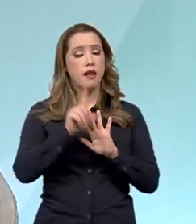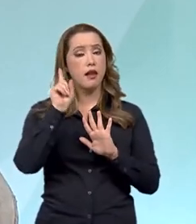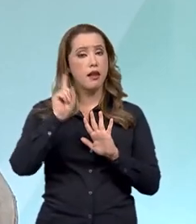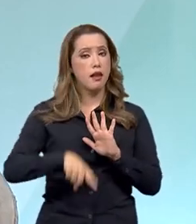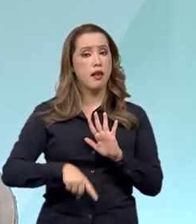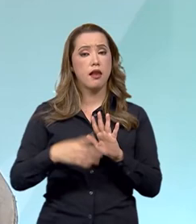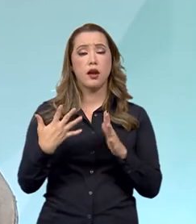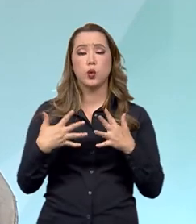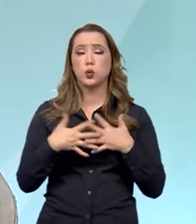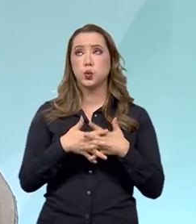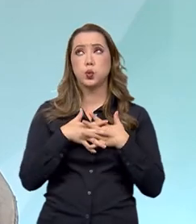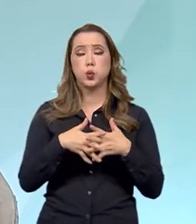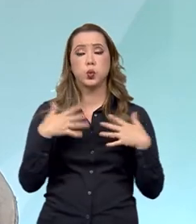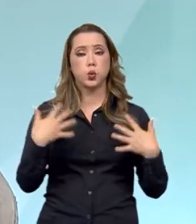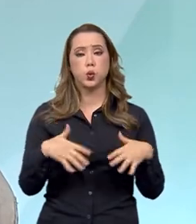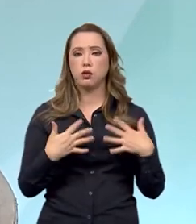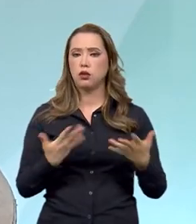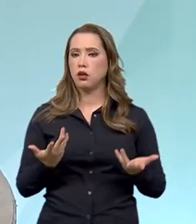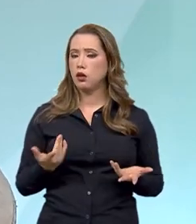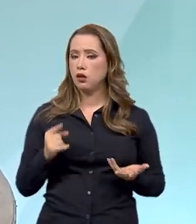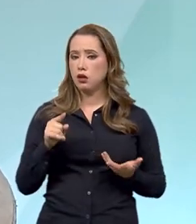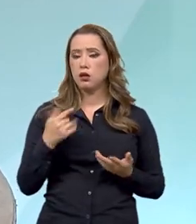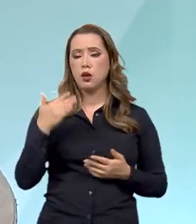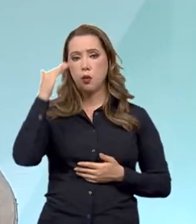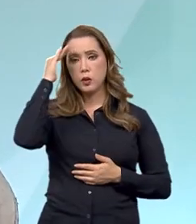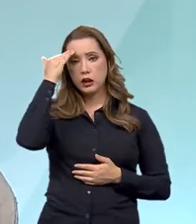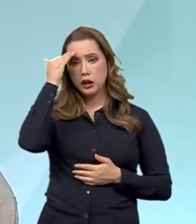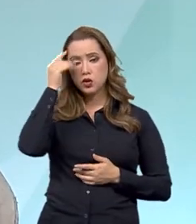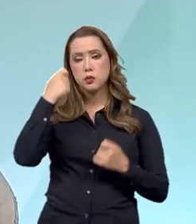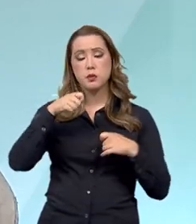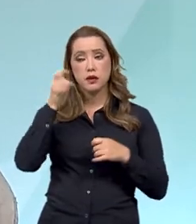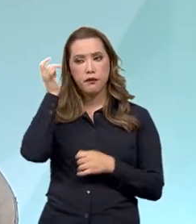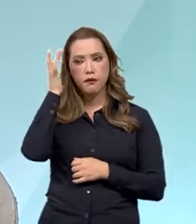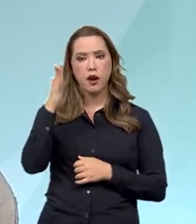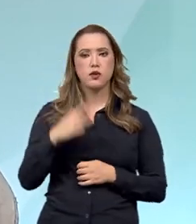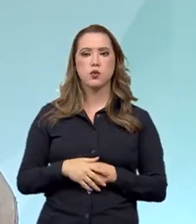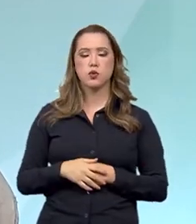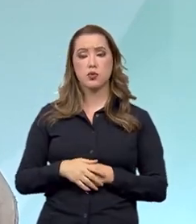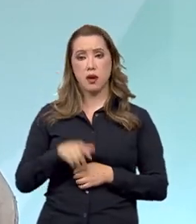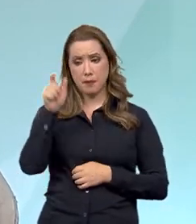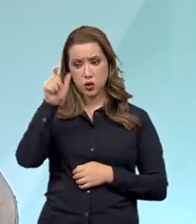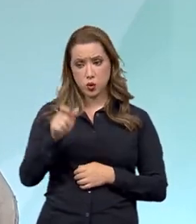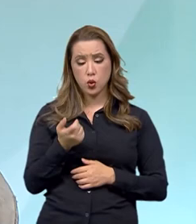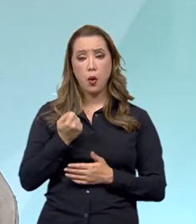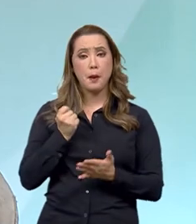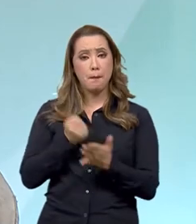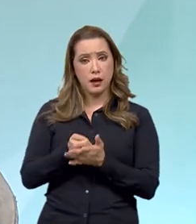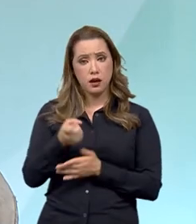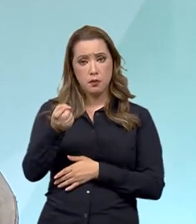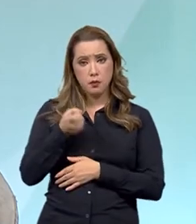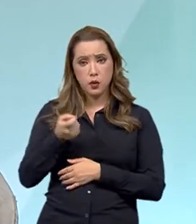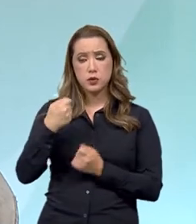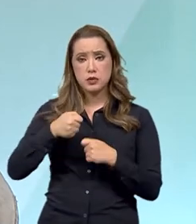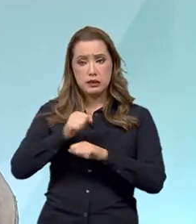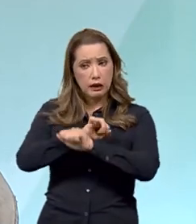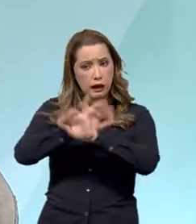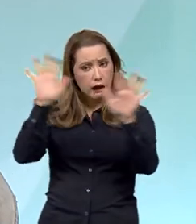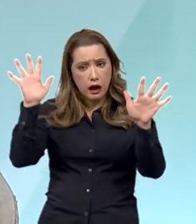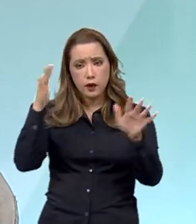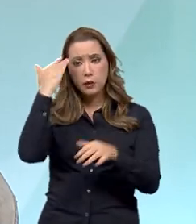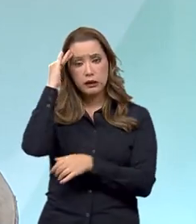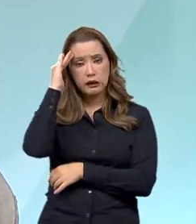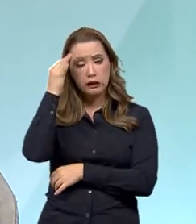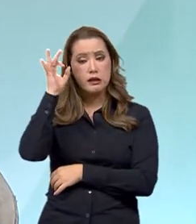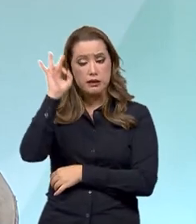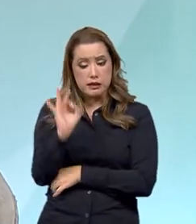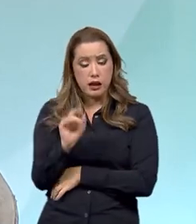muito complexa, a sua compreensão precisa ser facilitada. O contribuinte, ele precisa saber exatamente o que a